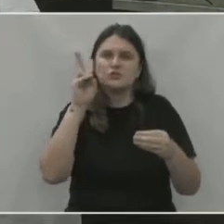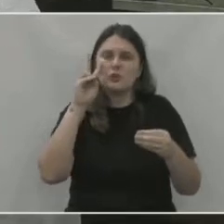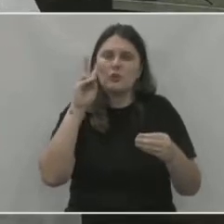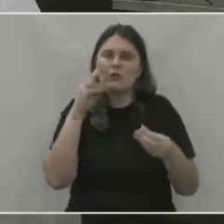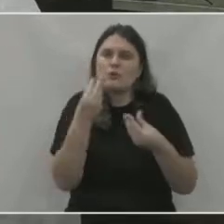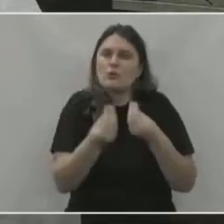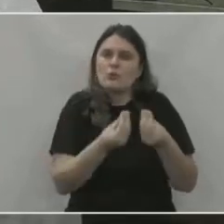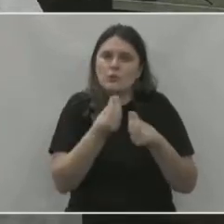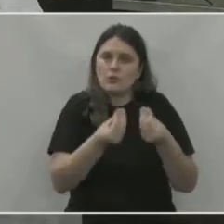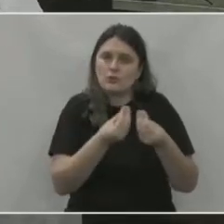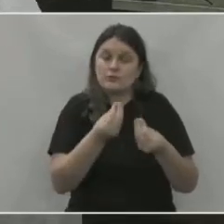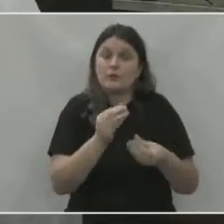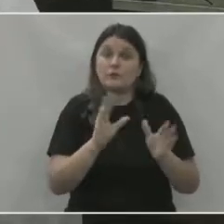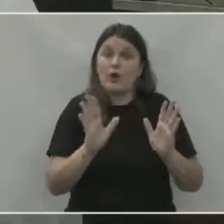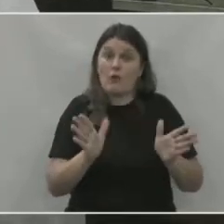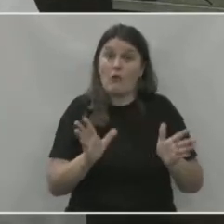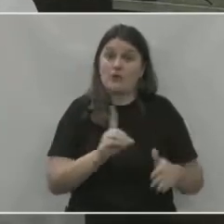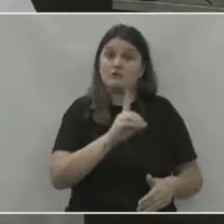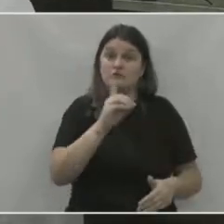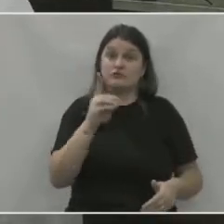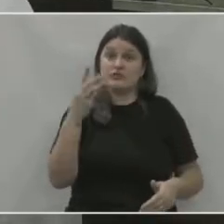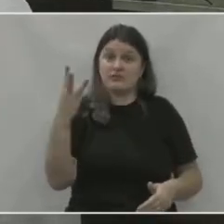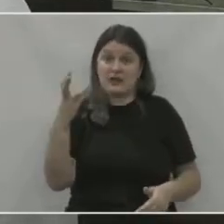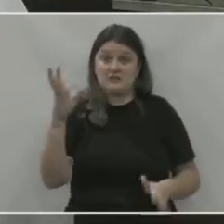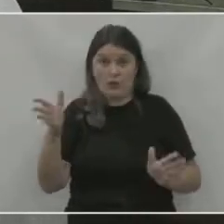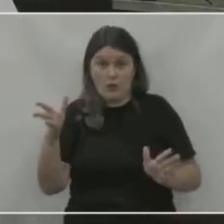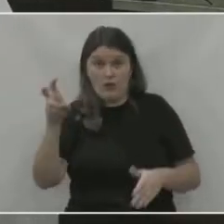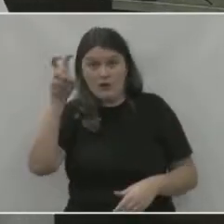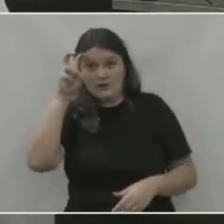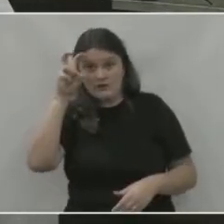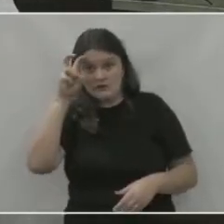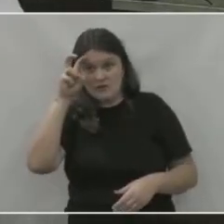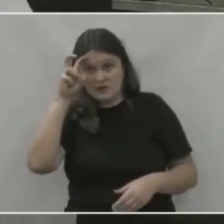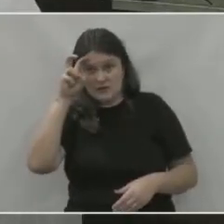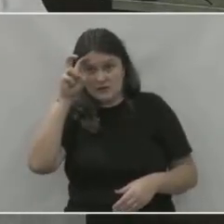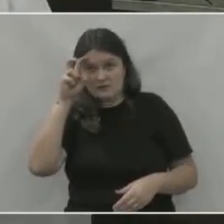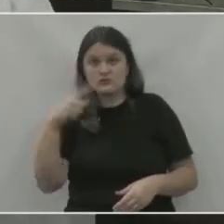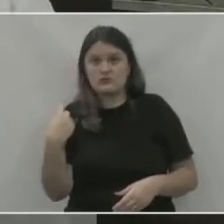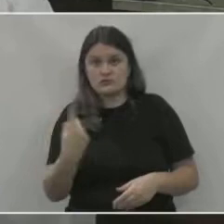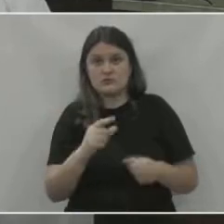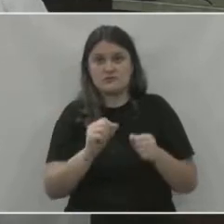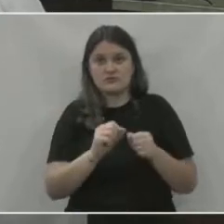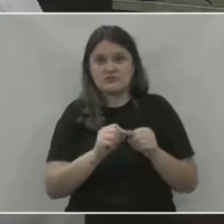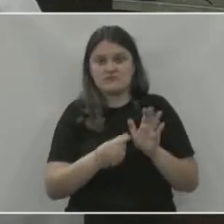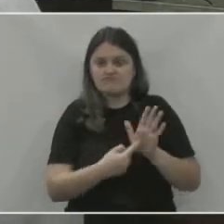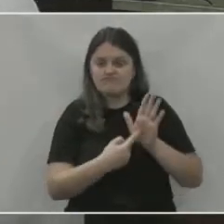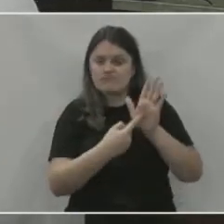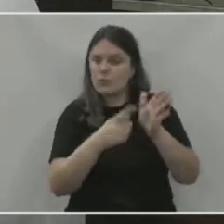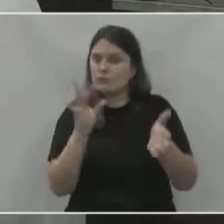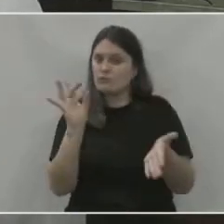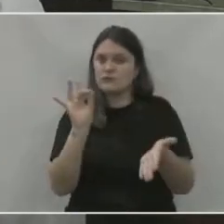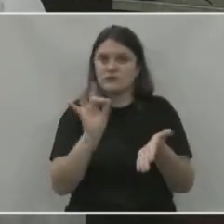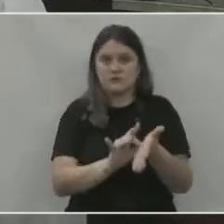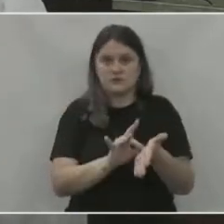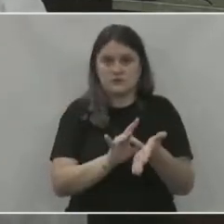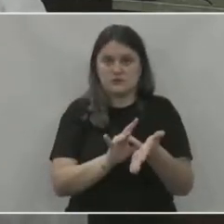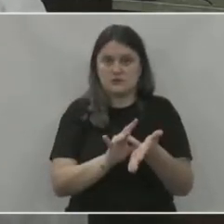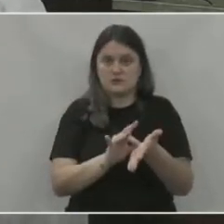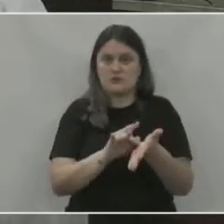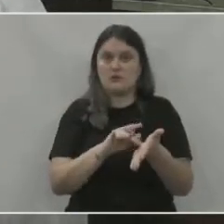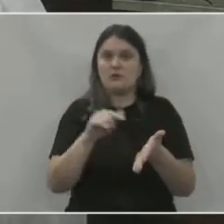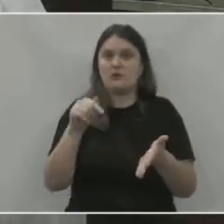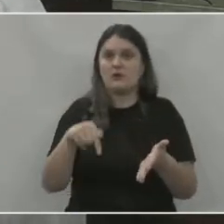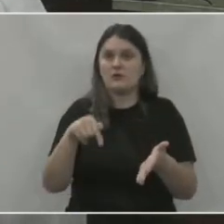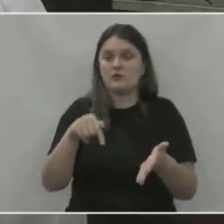né? E no dia 3, que será nessa quinta-feira, vamos fazer o lançamento oficial aqui na